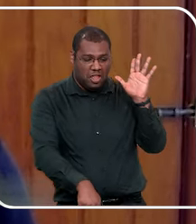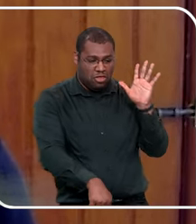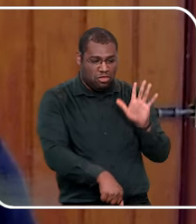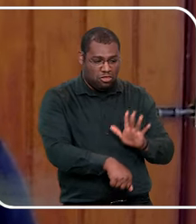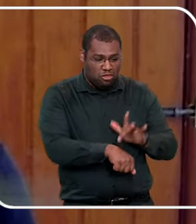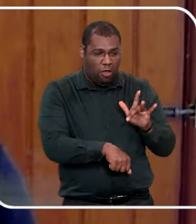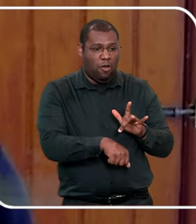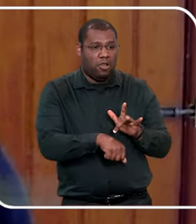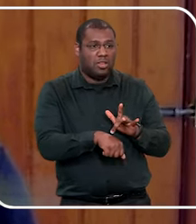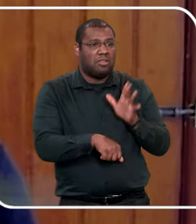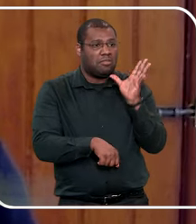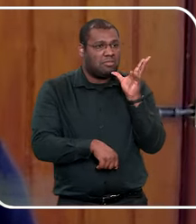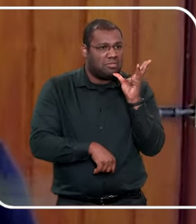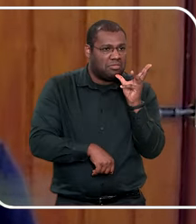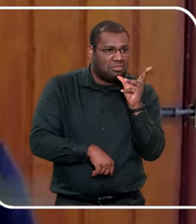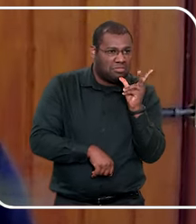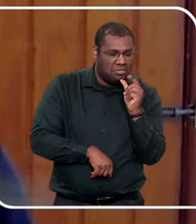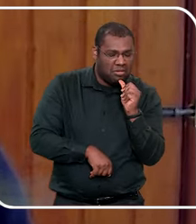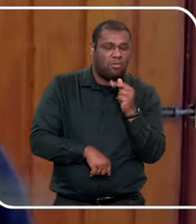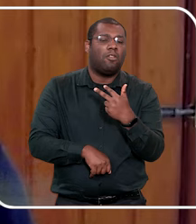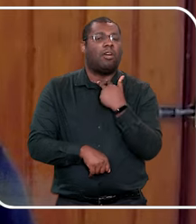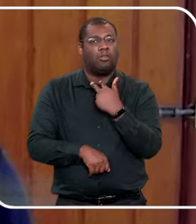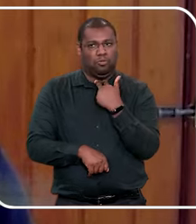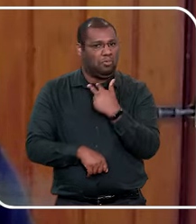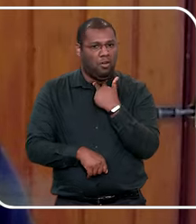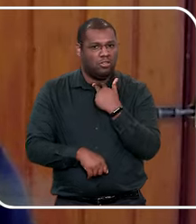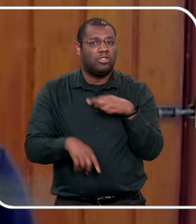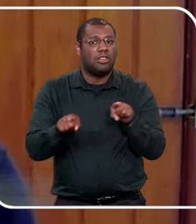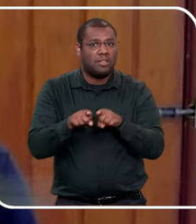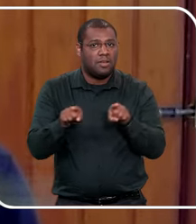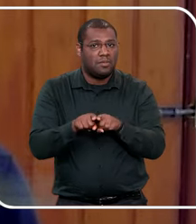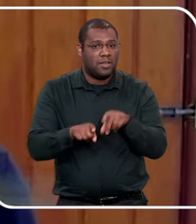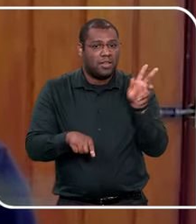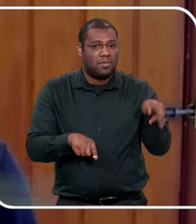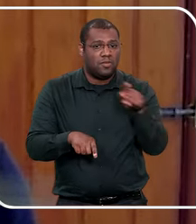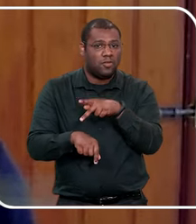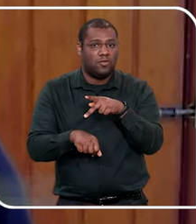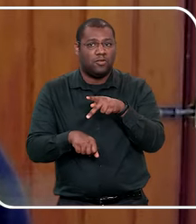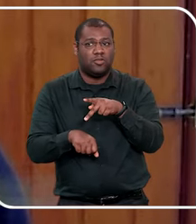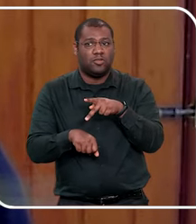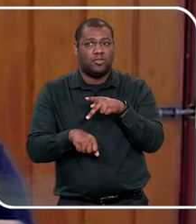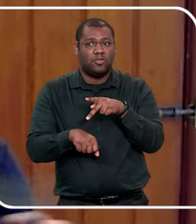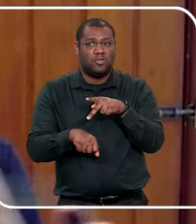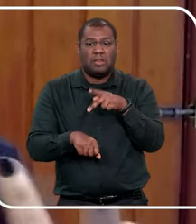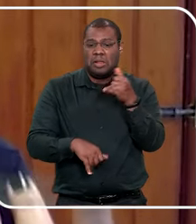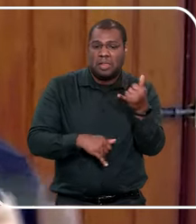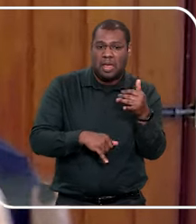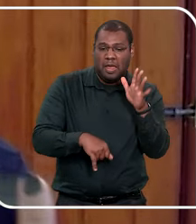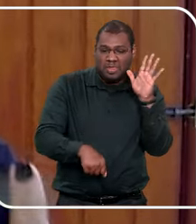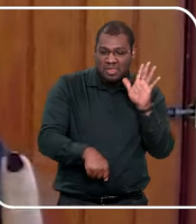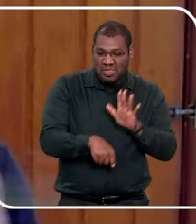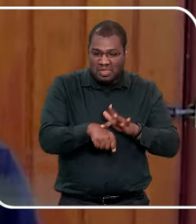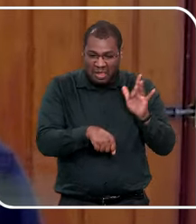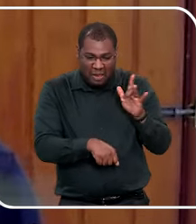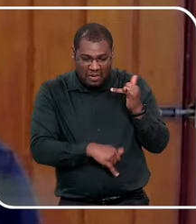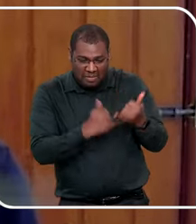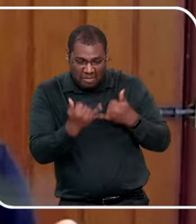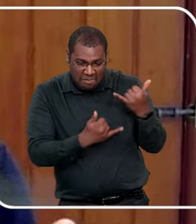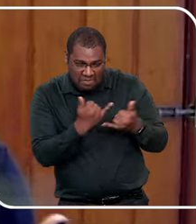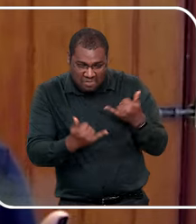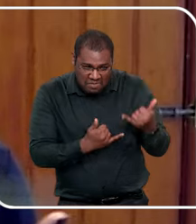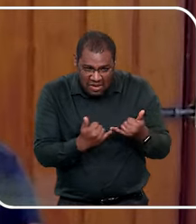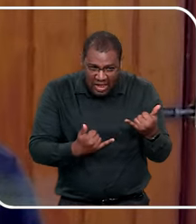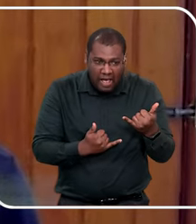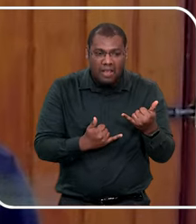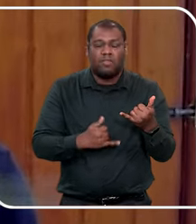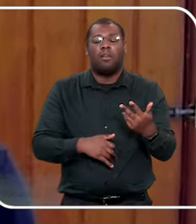brincar, então, vai reforçando isso, porque à medida que vai crescendo, ela vai identificando, que está brincando, que está demorando,